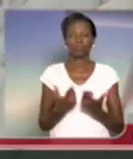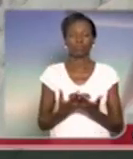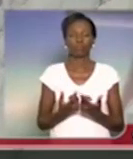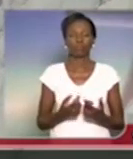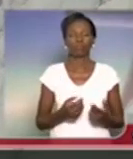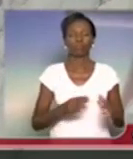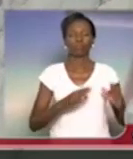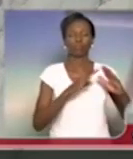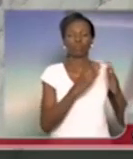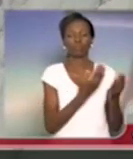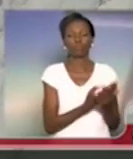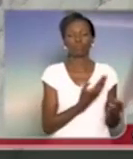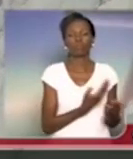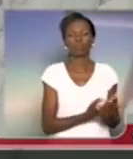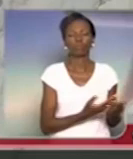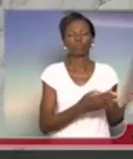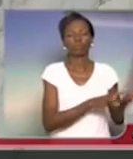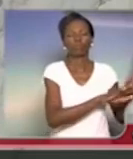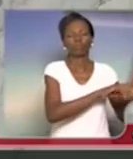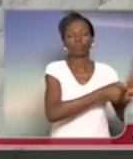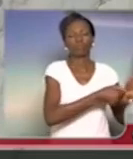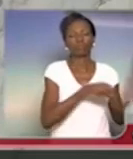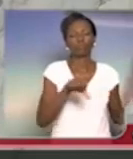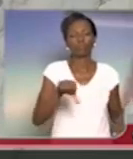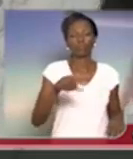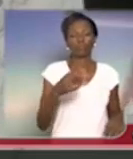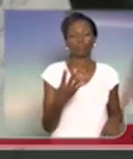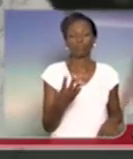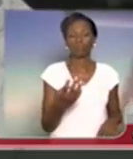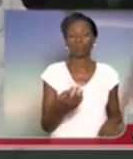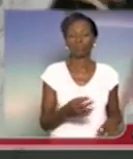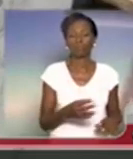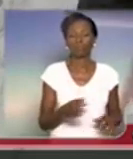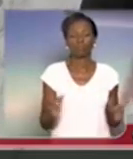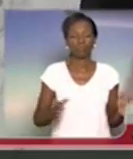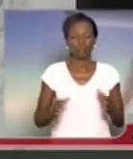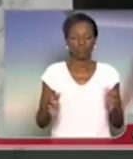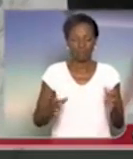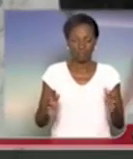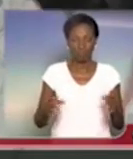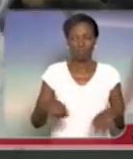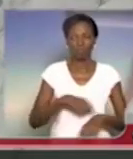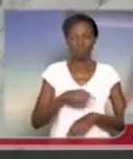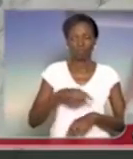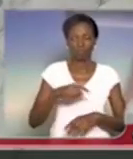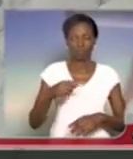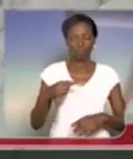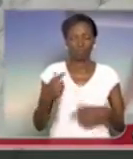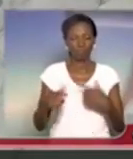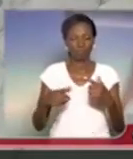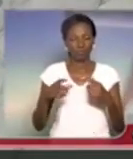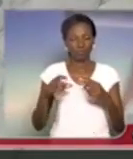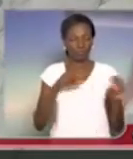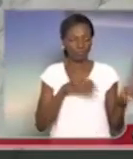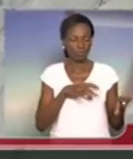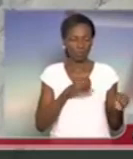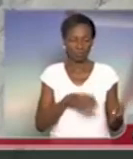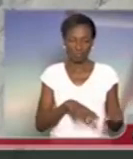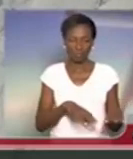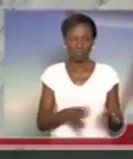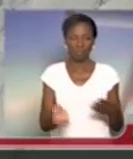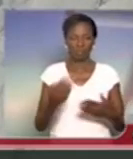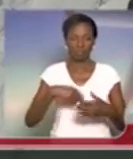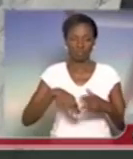fecha escolas, fecha 94 escolas, fecha turnos em mais de 700 outras